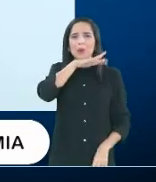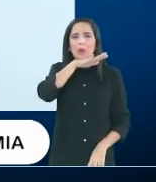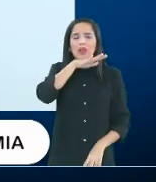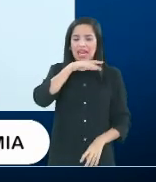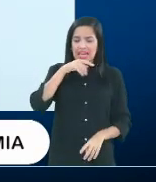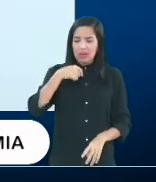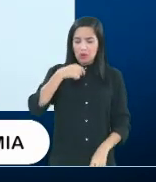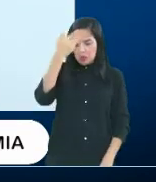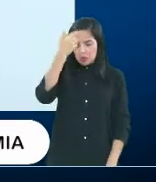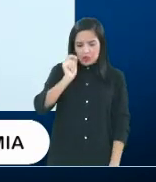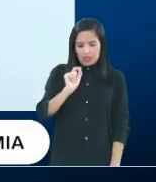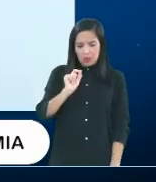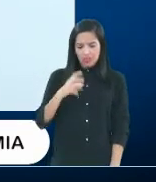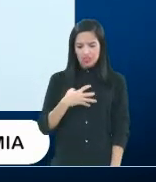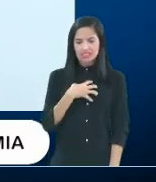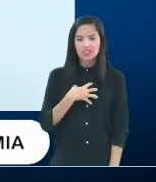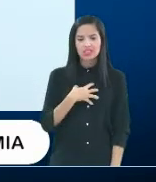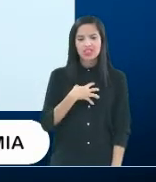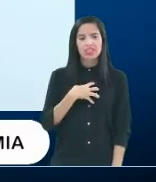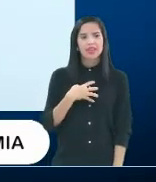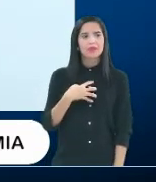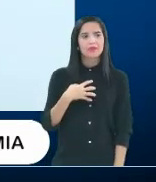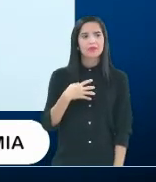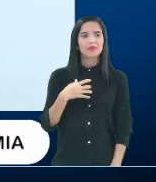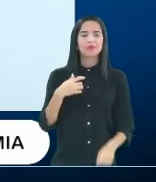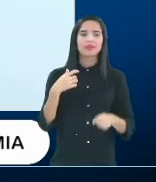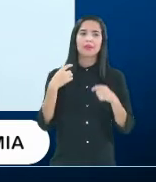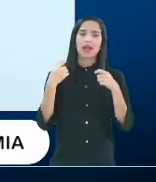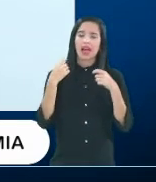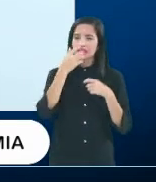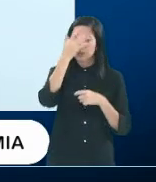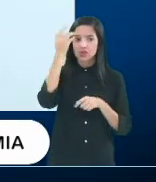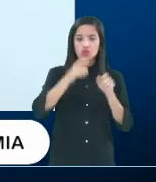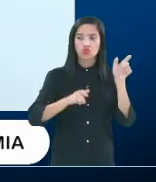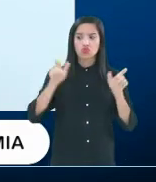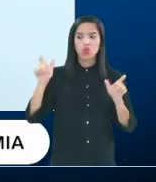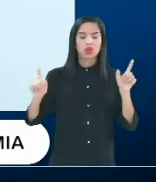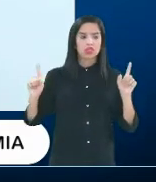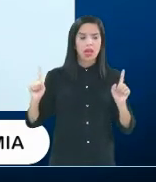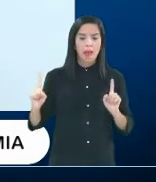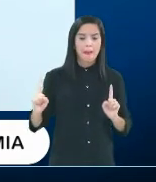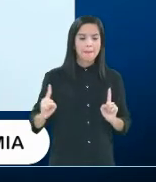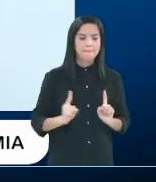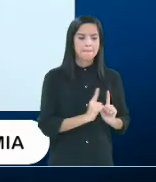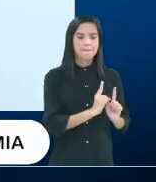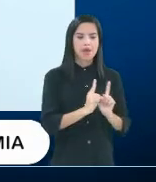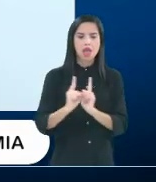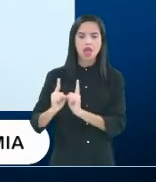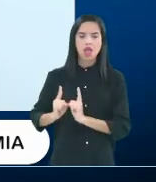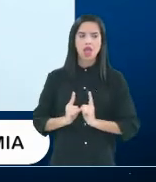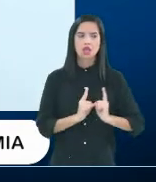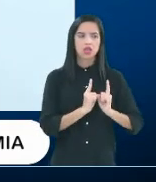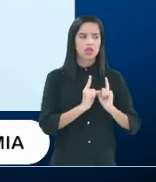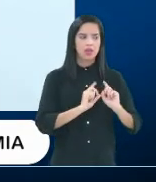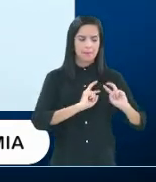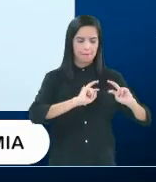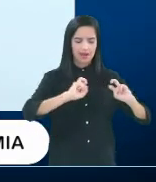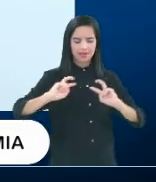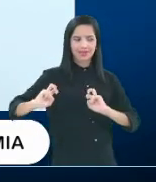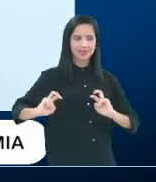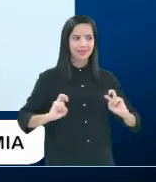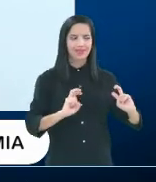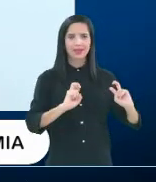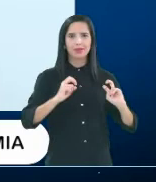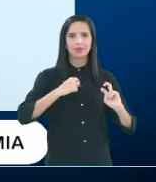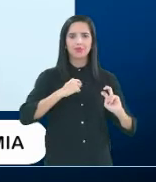você tem, você percebe que não está bem, as pessoas que estão no seu entorno, não, não, percebem também que você não